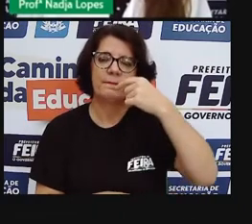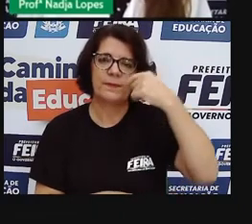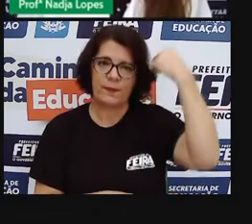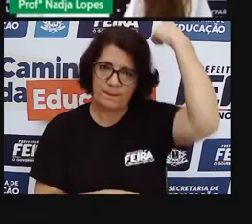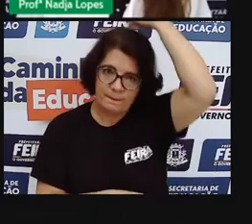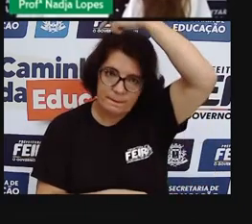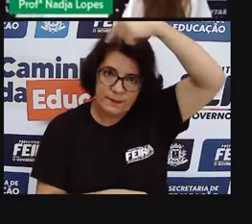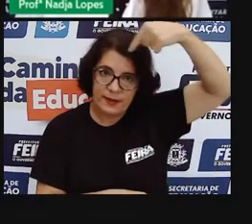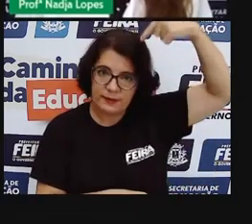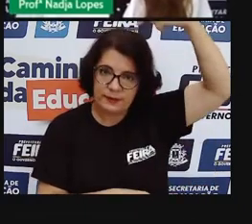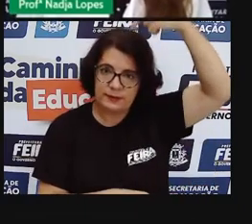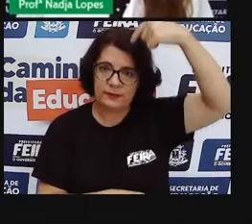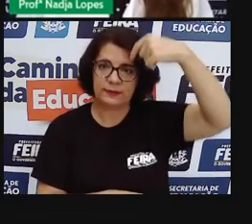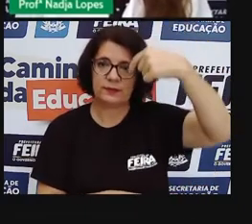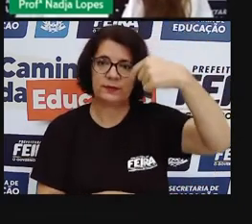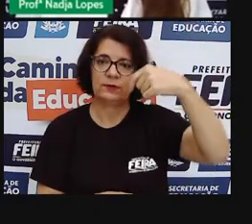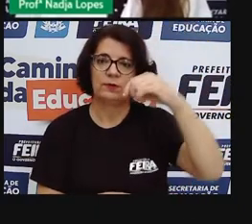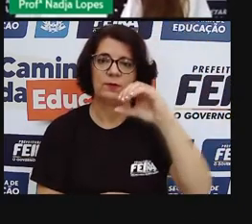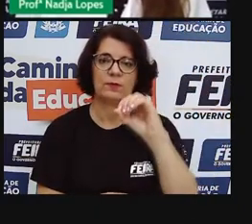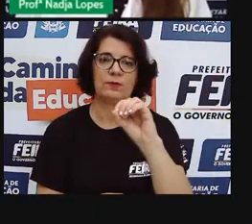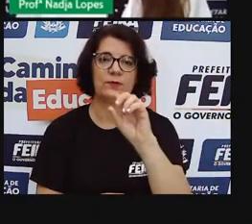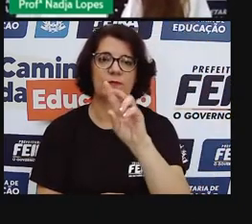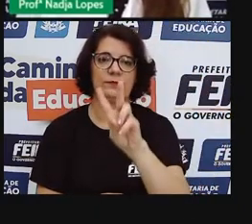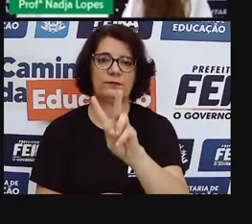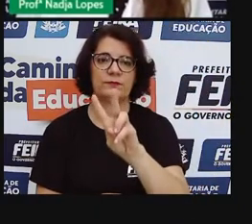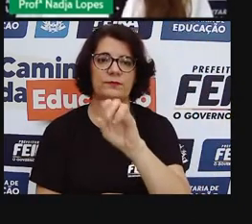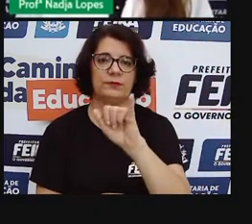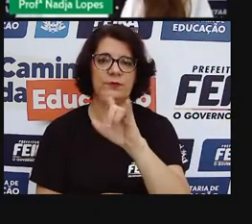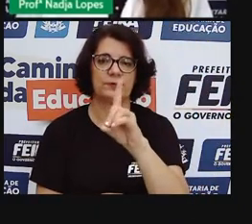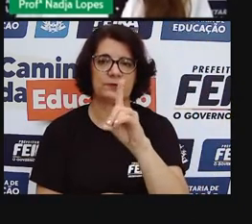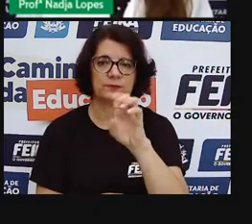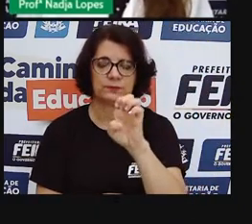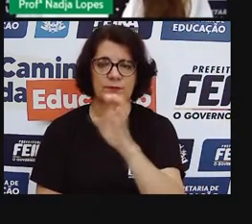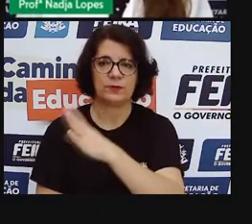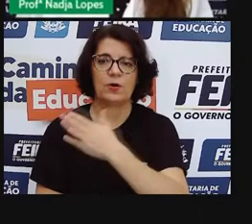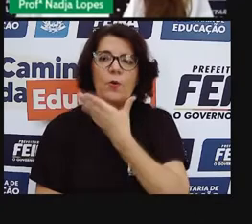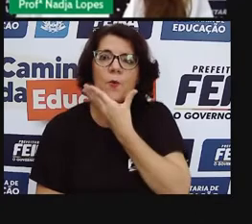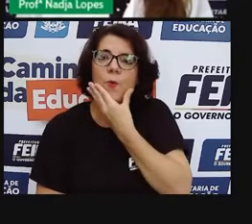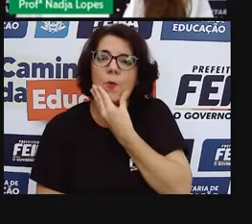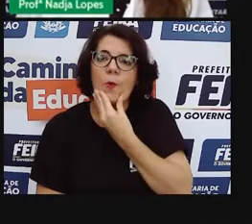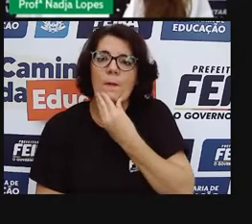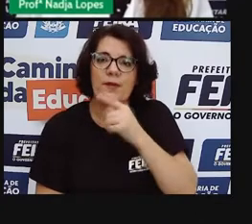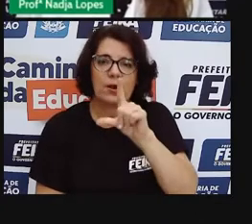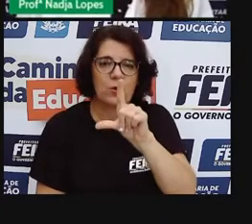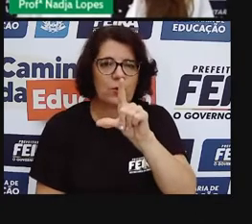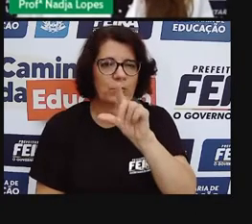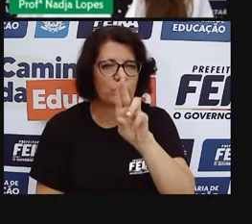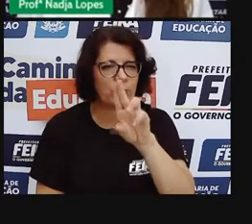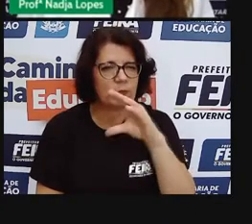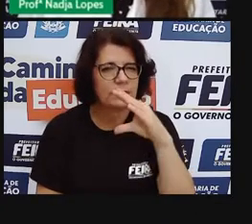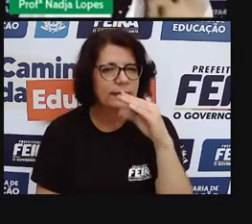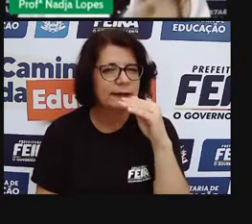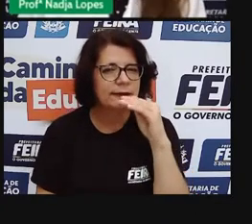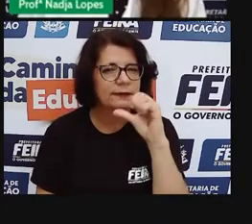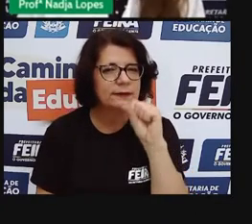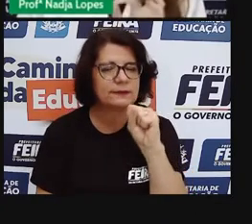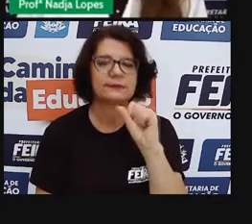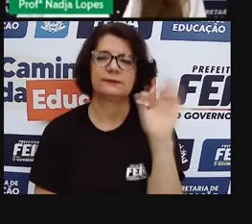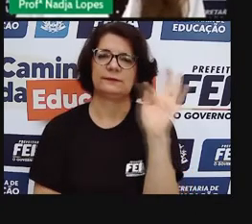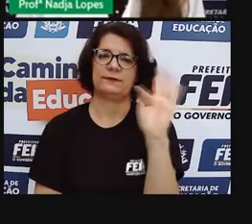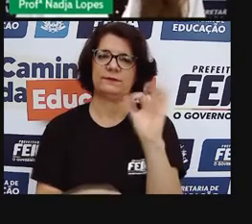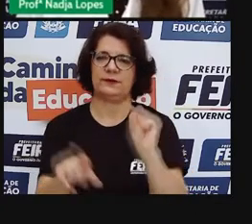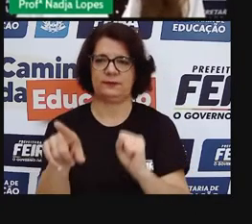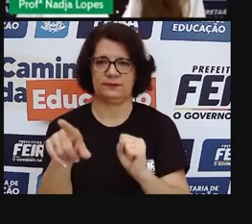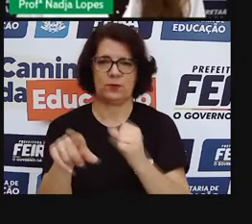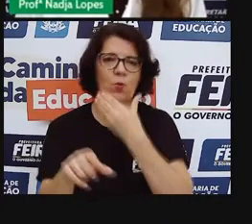personalidade que trouxe Contribuições e Lucas da Feira. Por que que eu trouxe